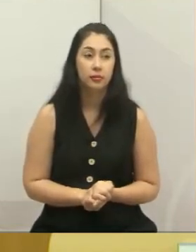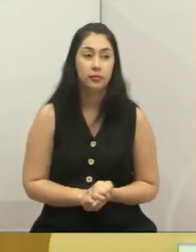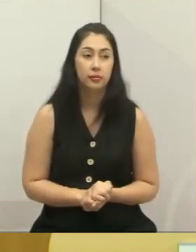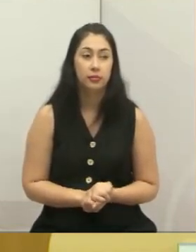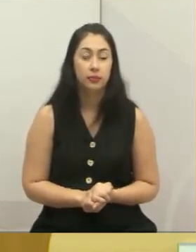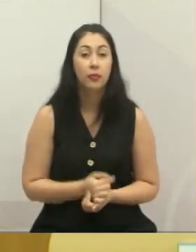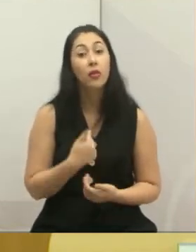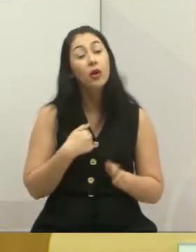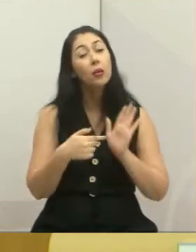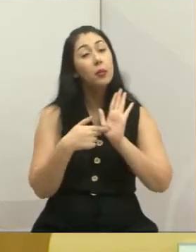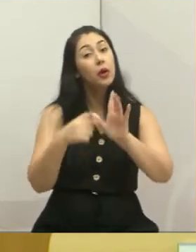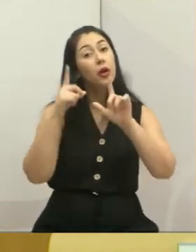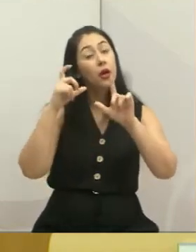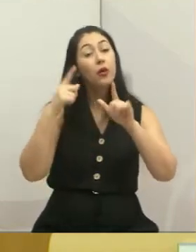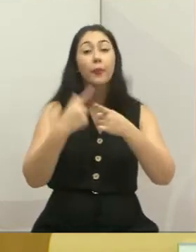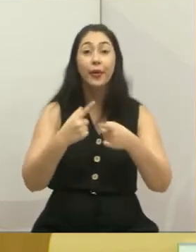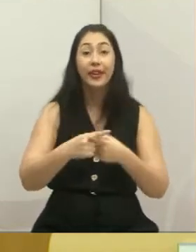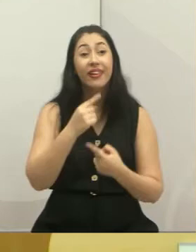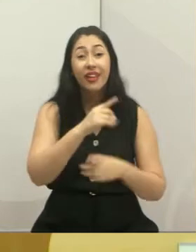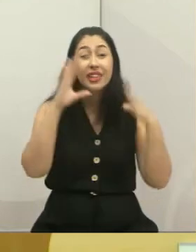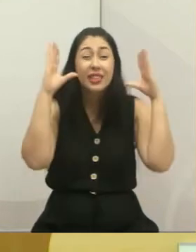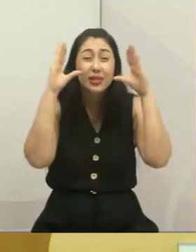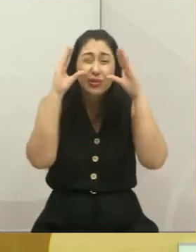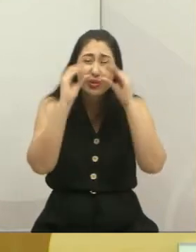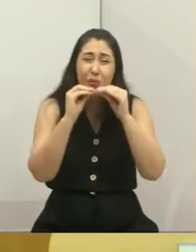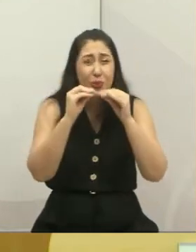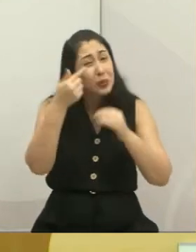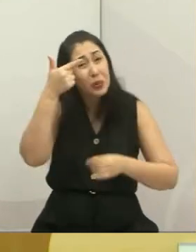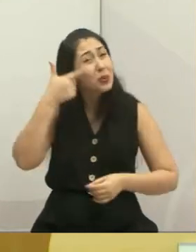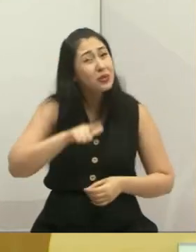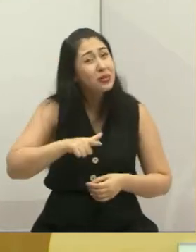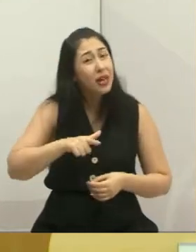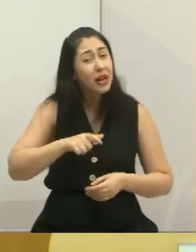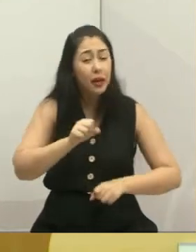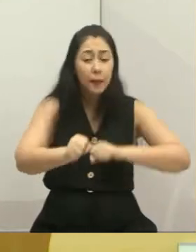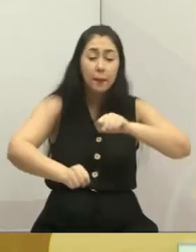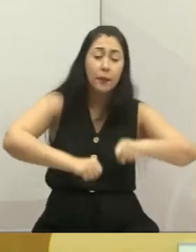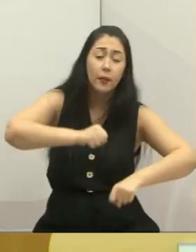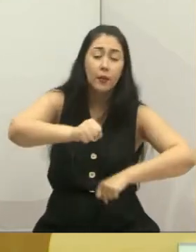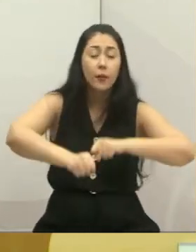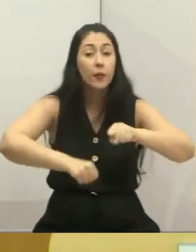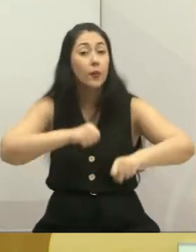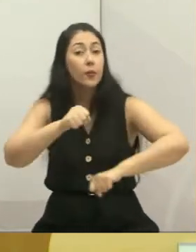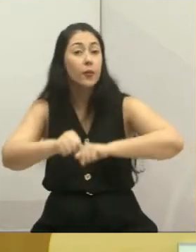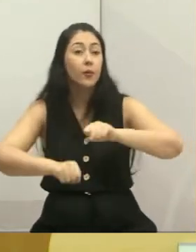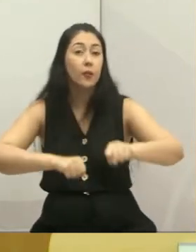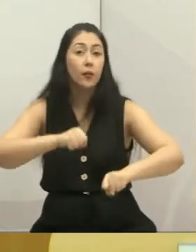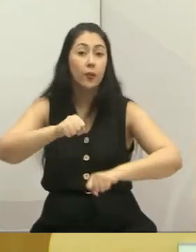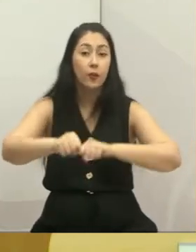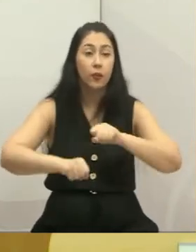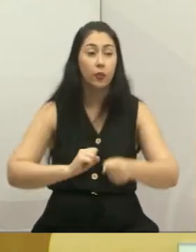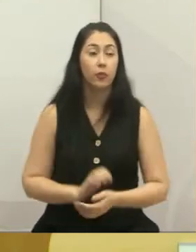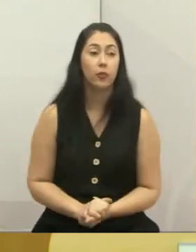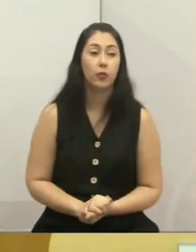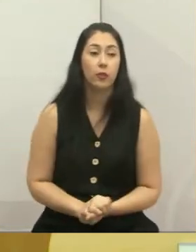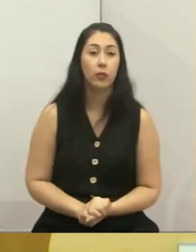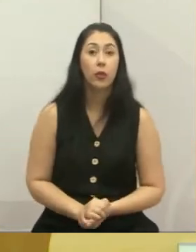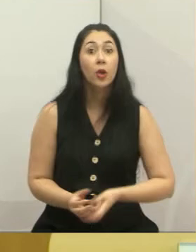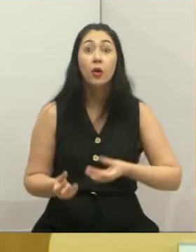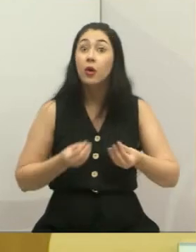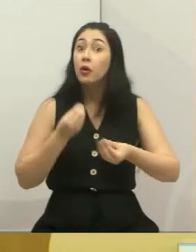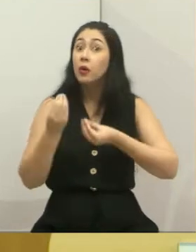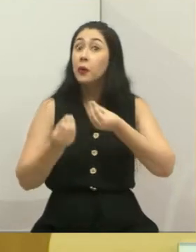mostrando a foto, porque está escuro, não dá para passar ali de bicicleta. E como que eles vão